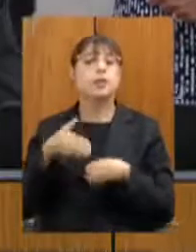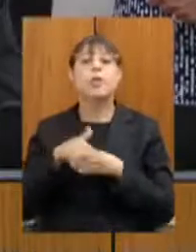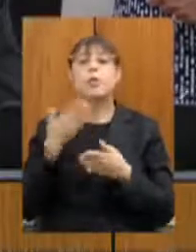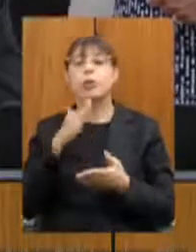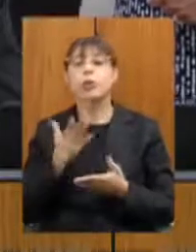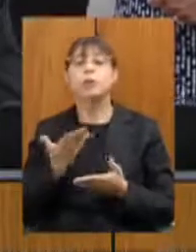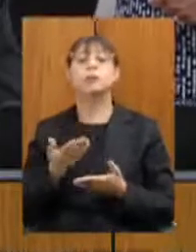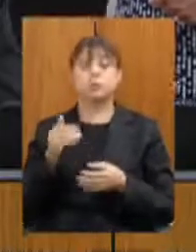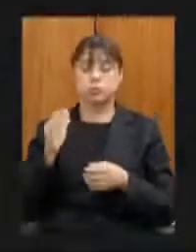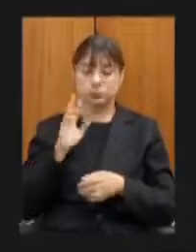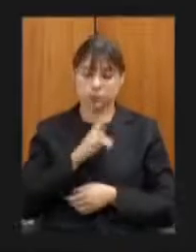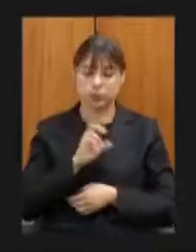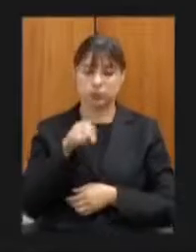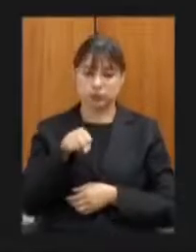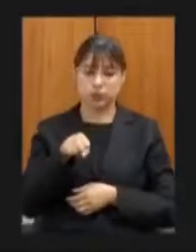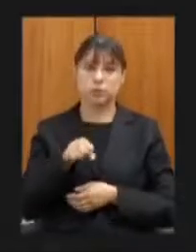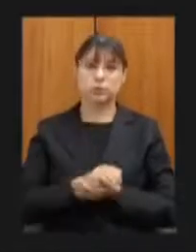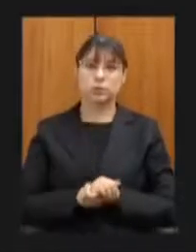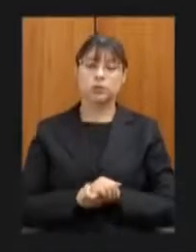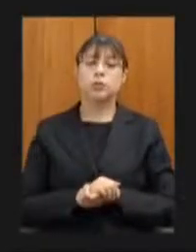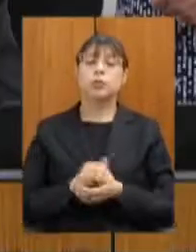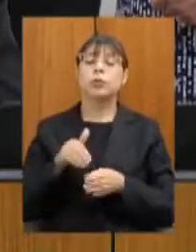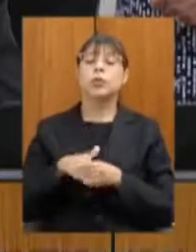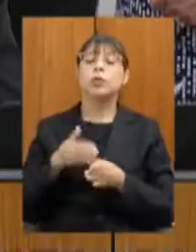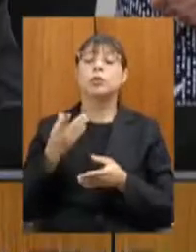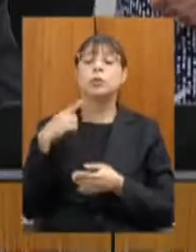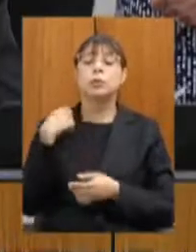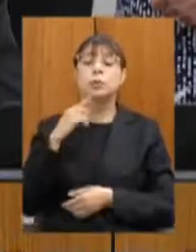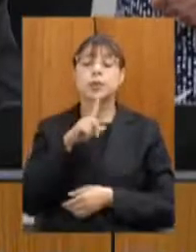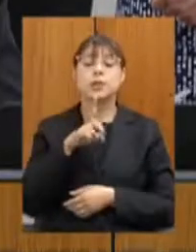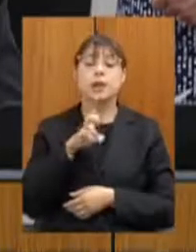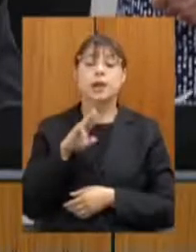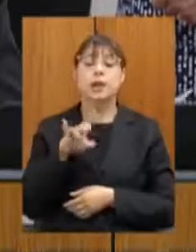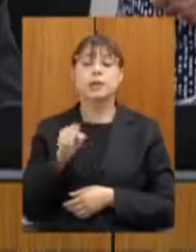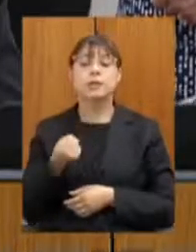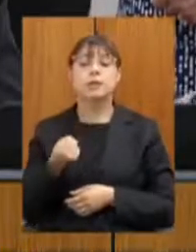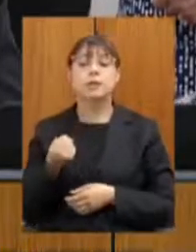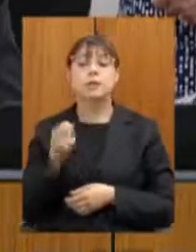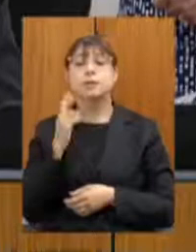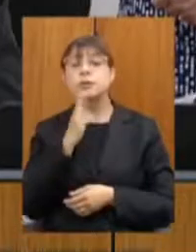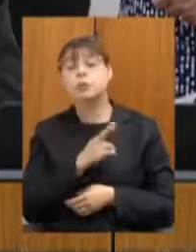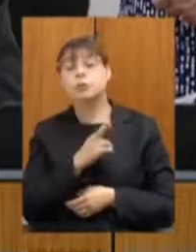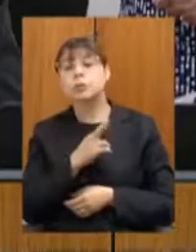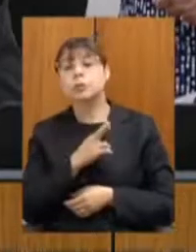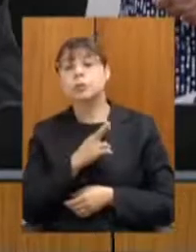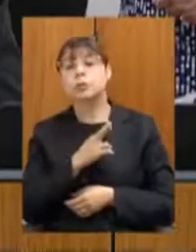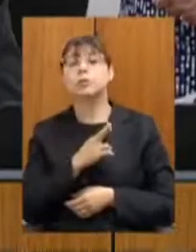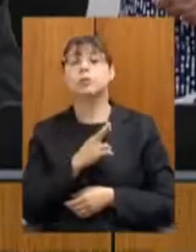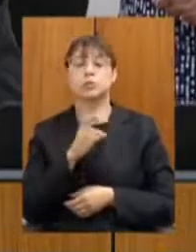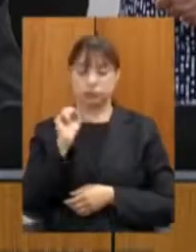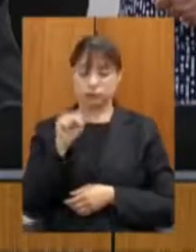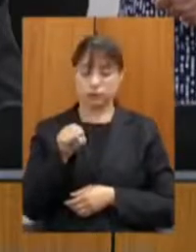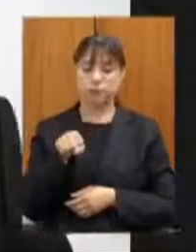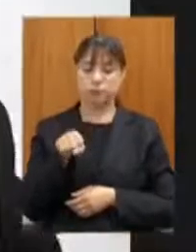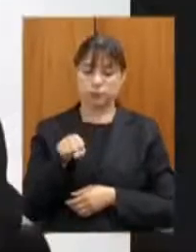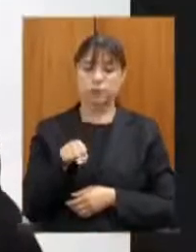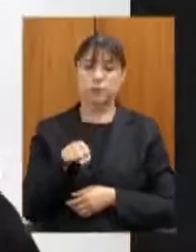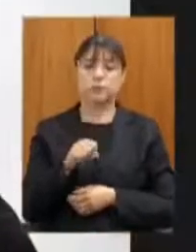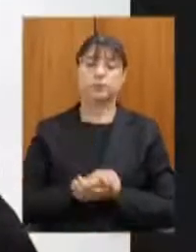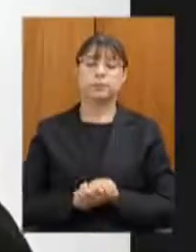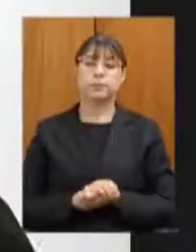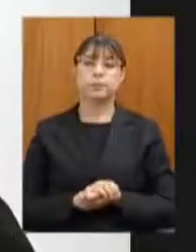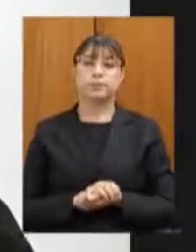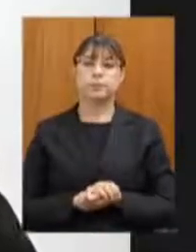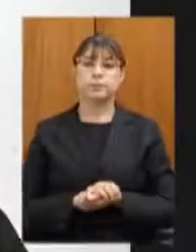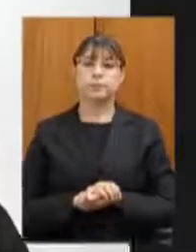voto sim presidente como voto deputado Zé Reis deputado Zé Reis vota sim senhor presidente João Leite